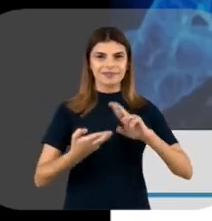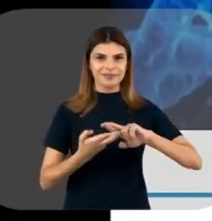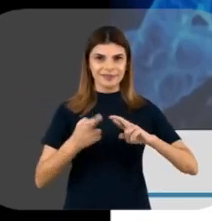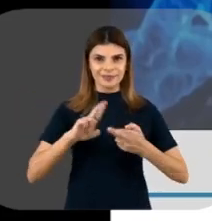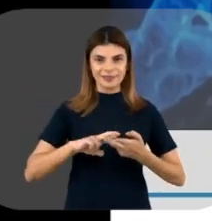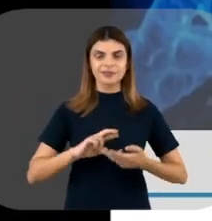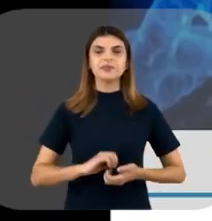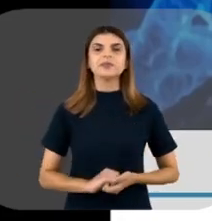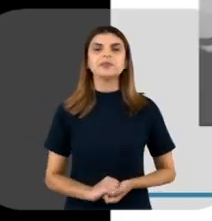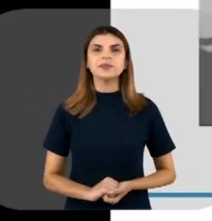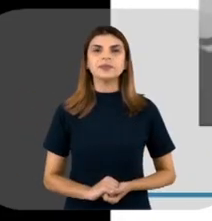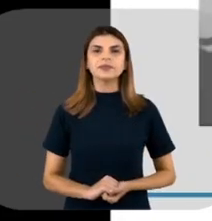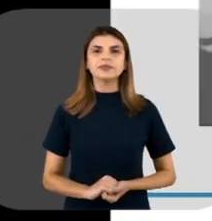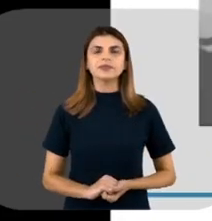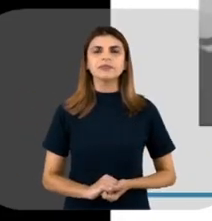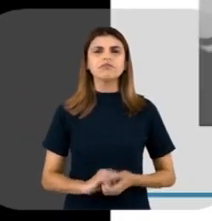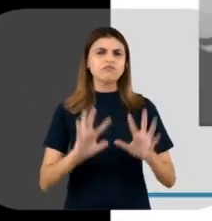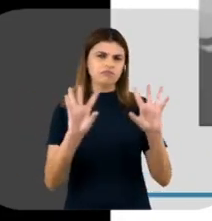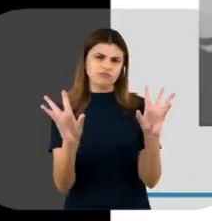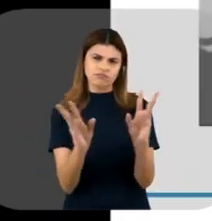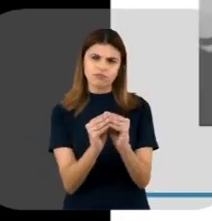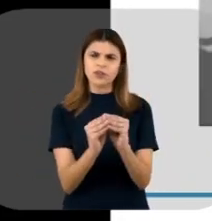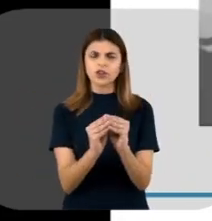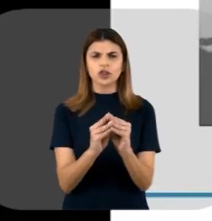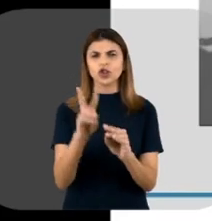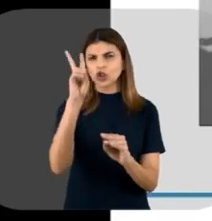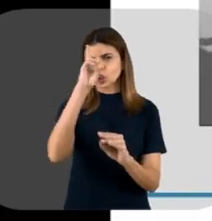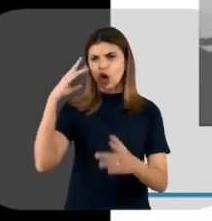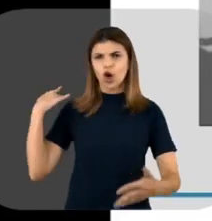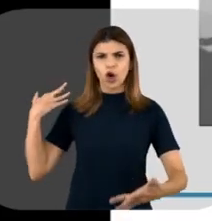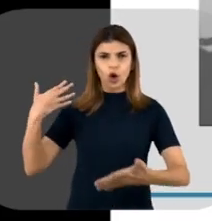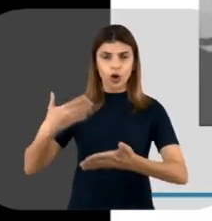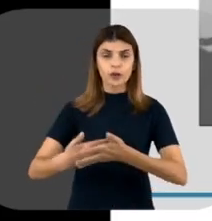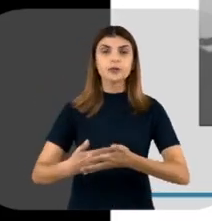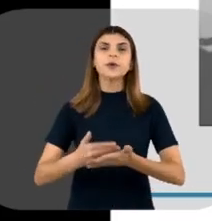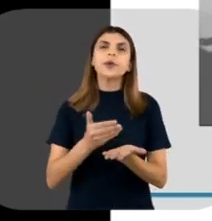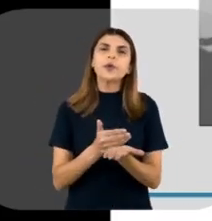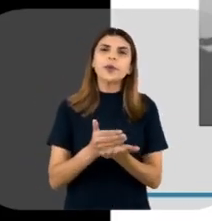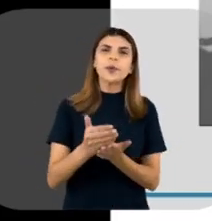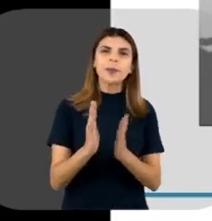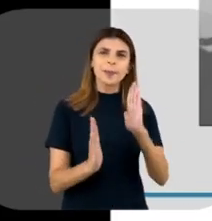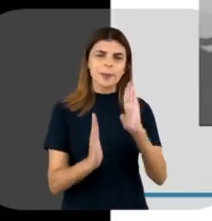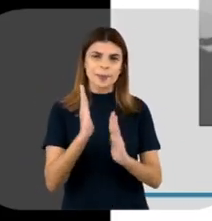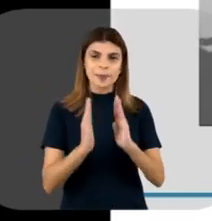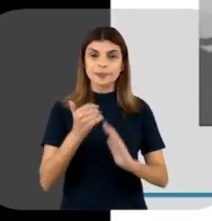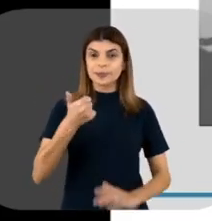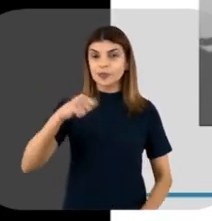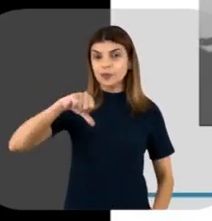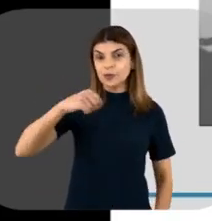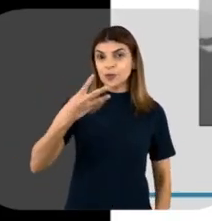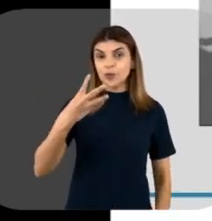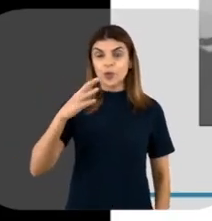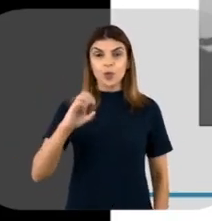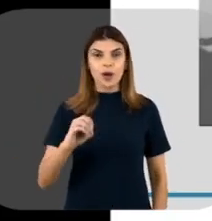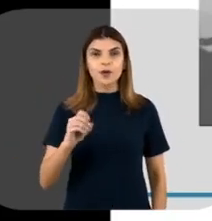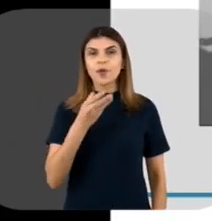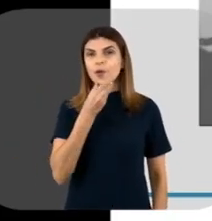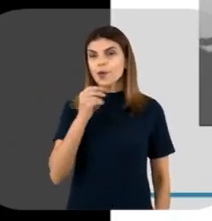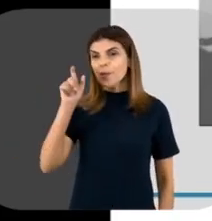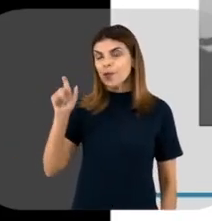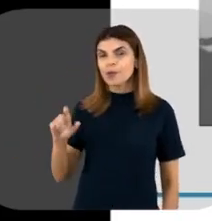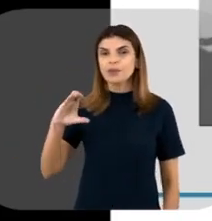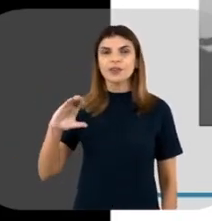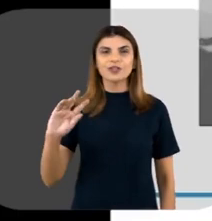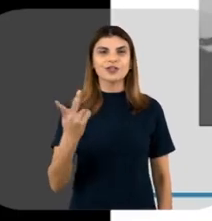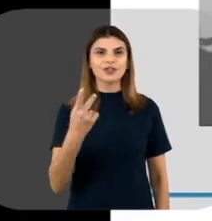Eu vou iniciar com um breve histórico, né? Então, no início da década de 40, a Chargaff